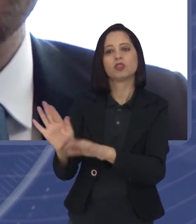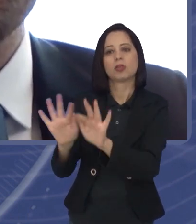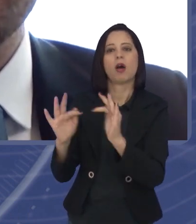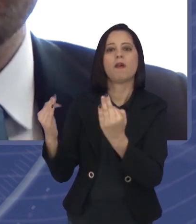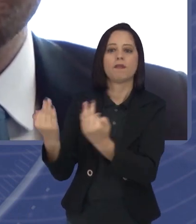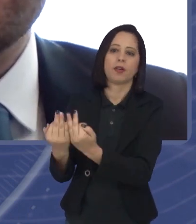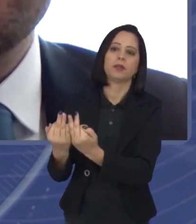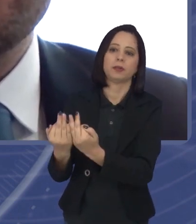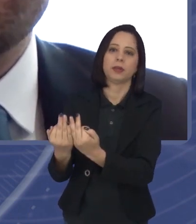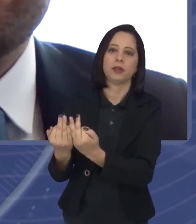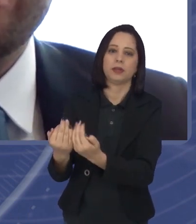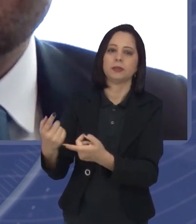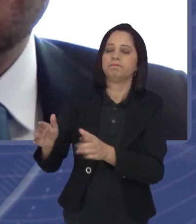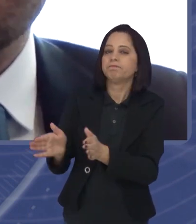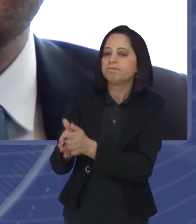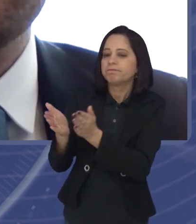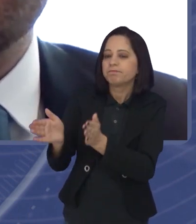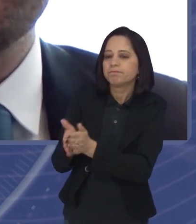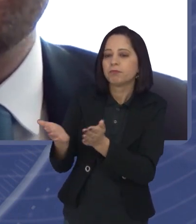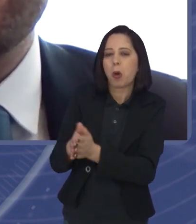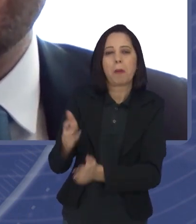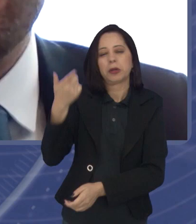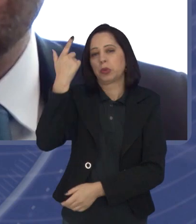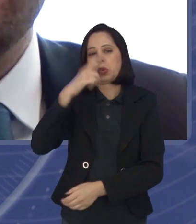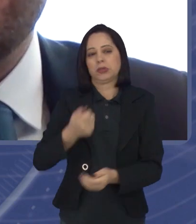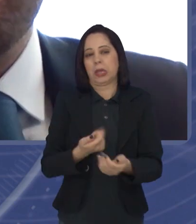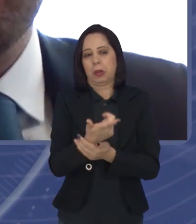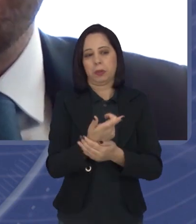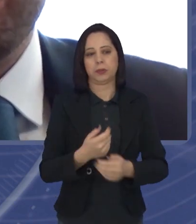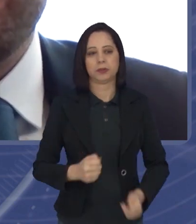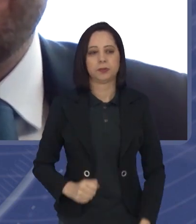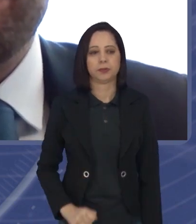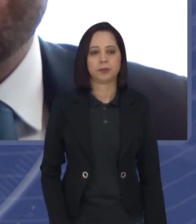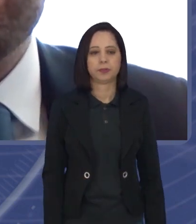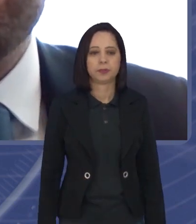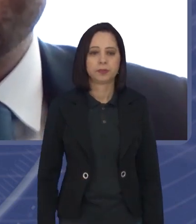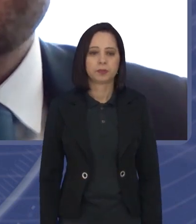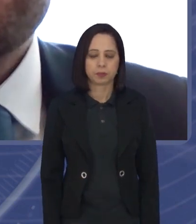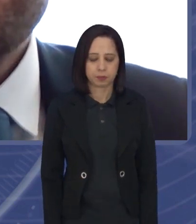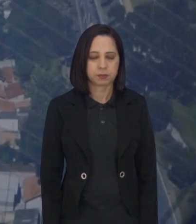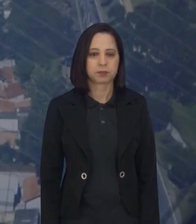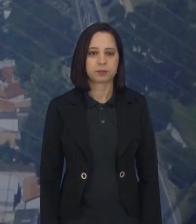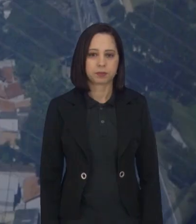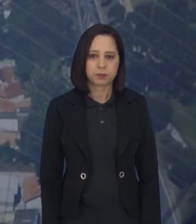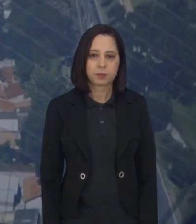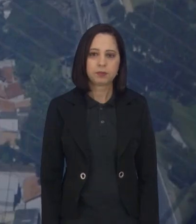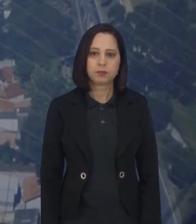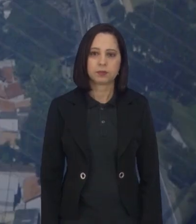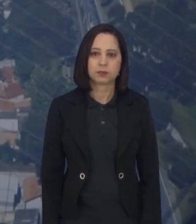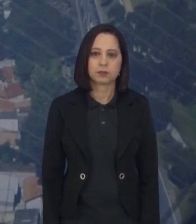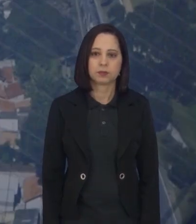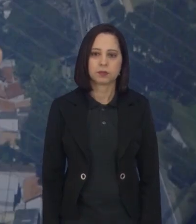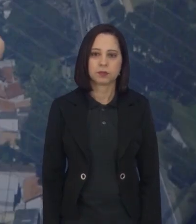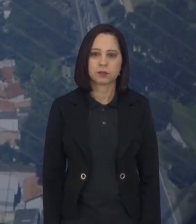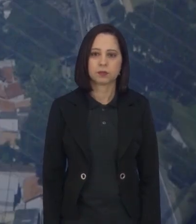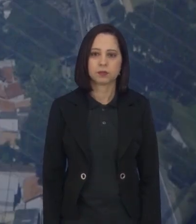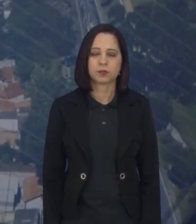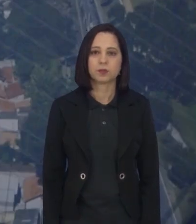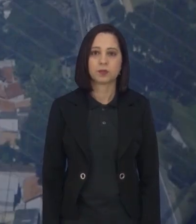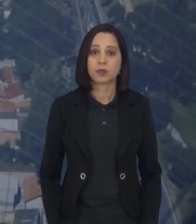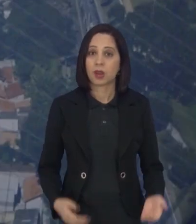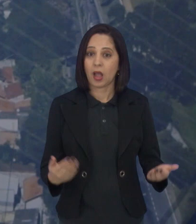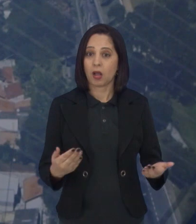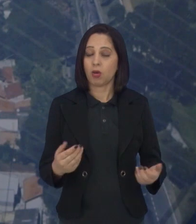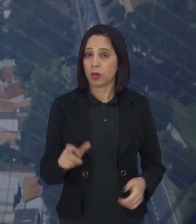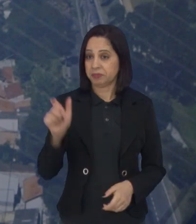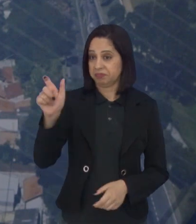medicamento e não têm condição de comprar em farmácia ou importar. Tá, jóia. Vou voltar aqui